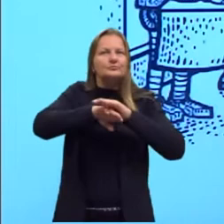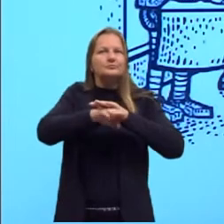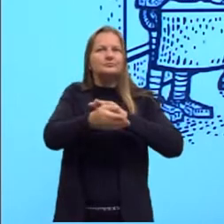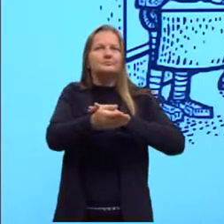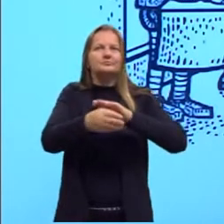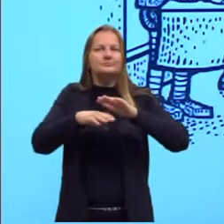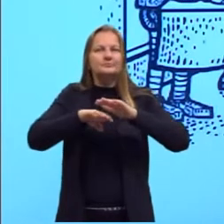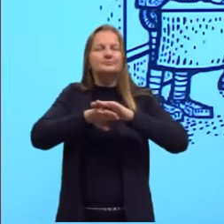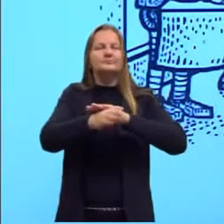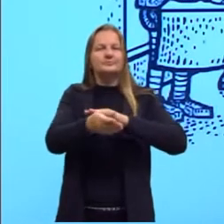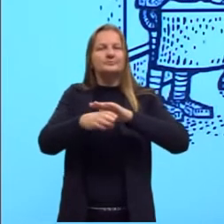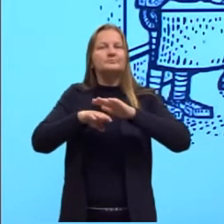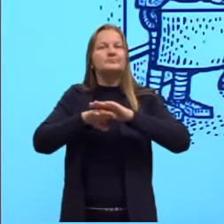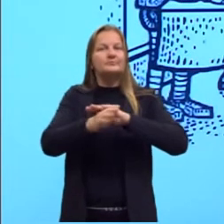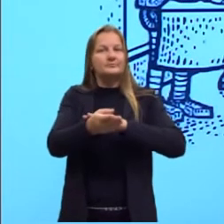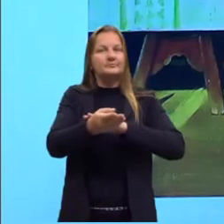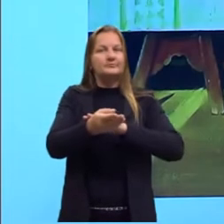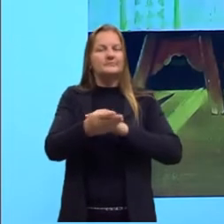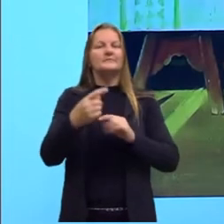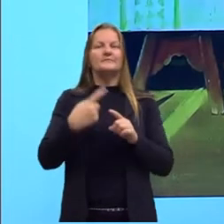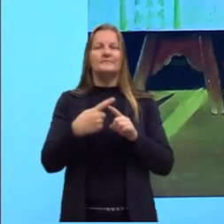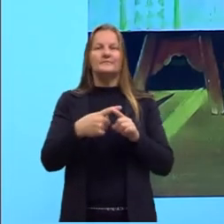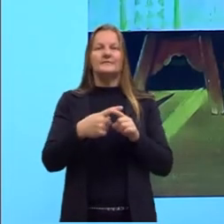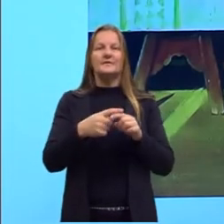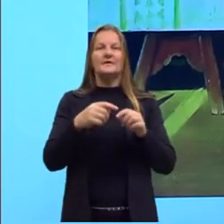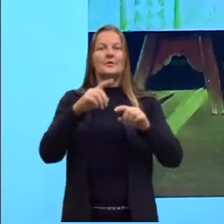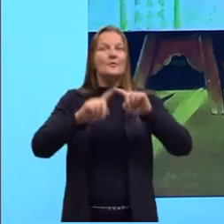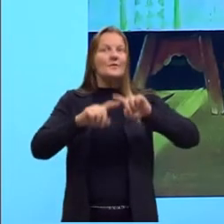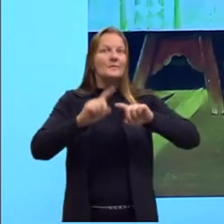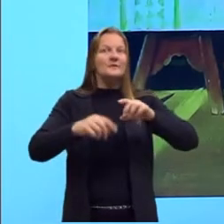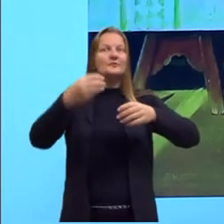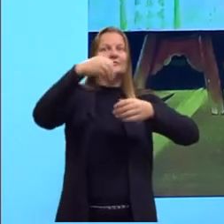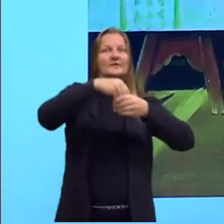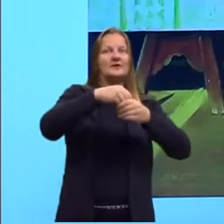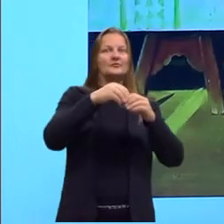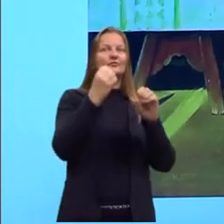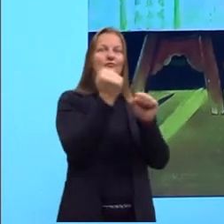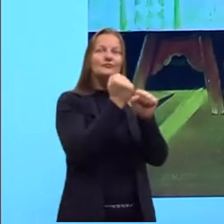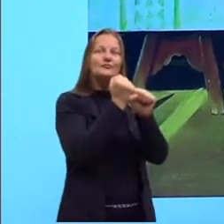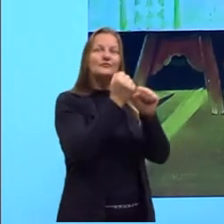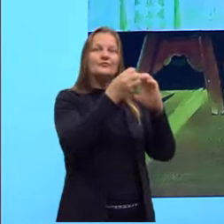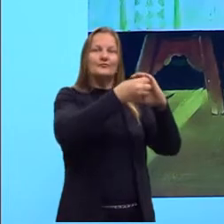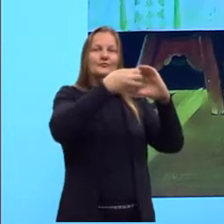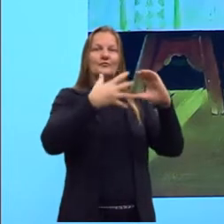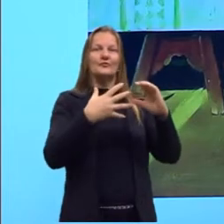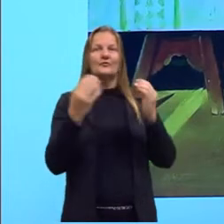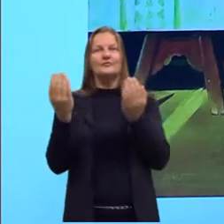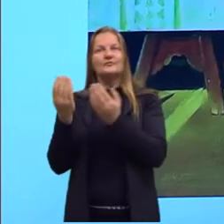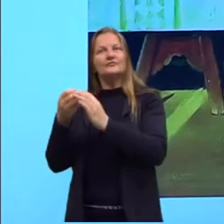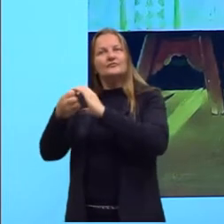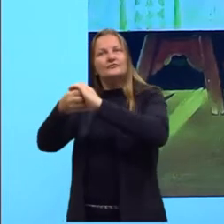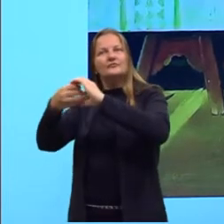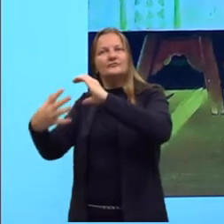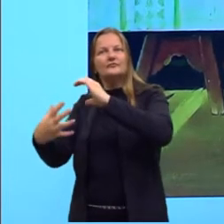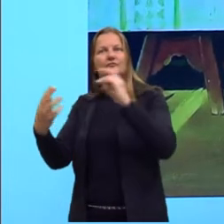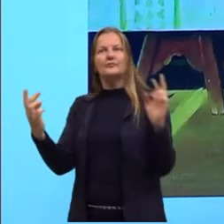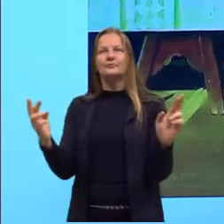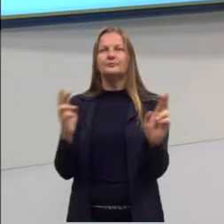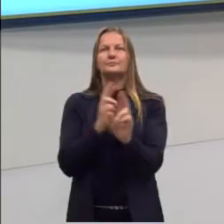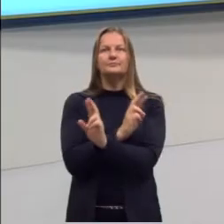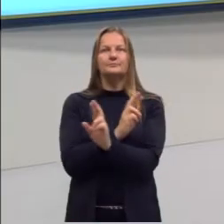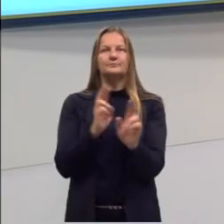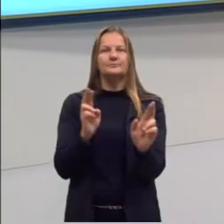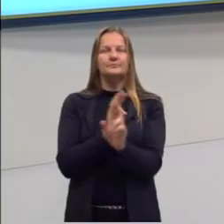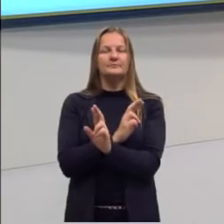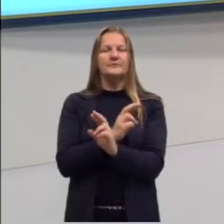transformar os elementos dessa segunda obra. Então, aqui um caso